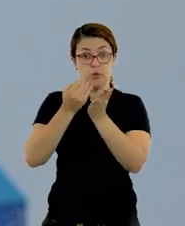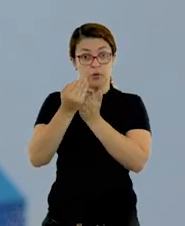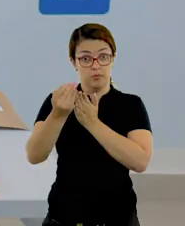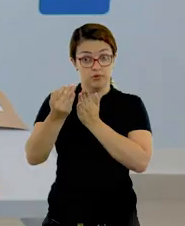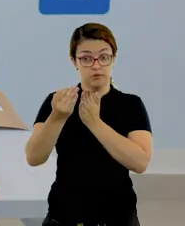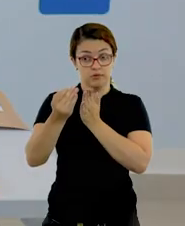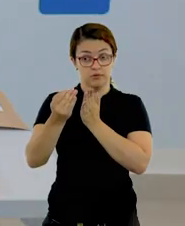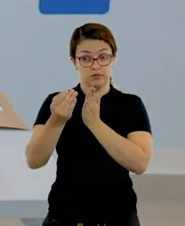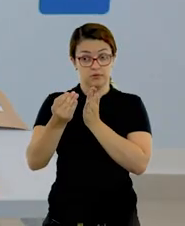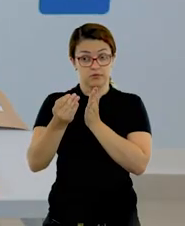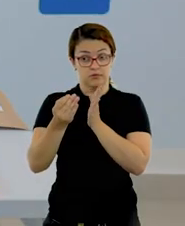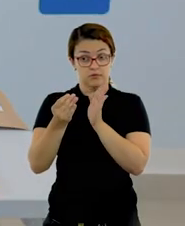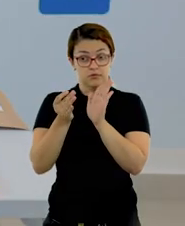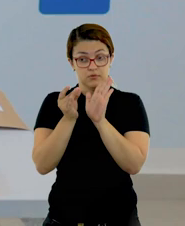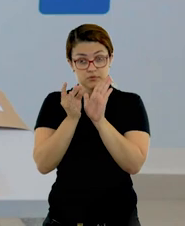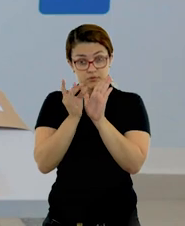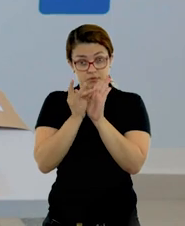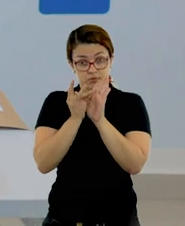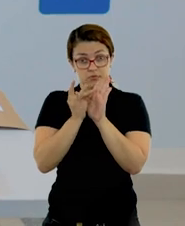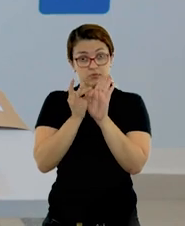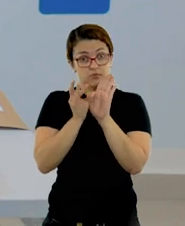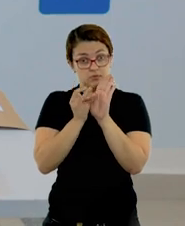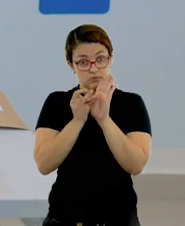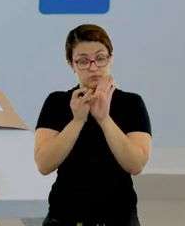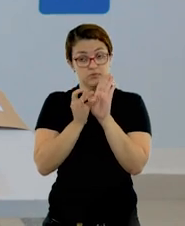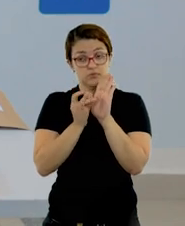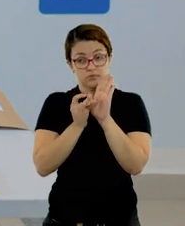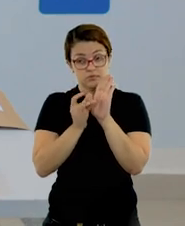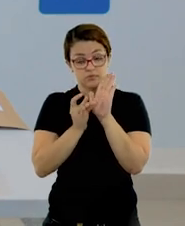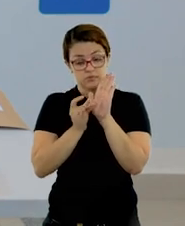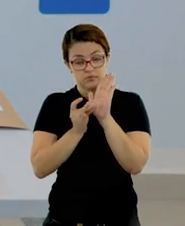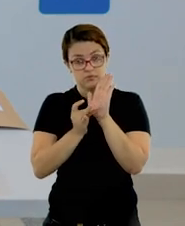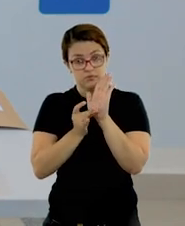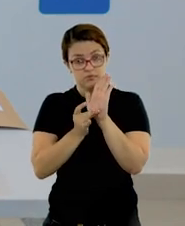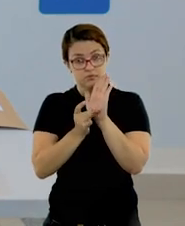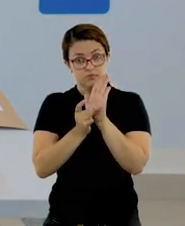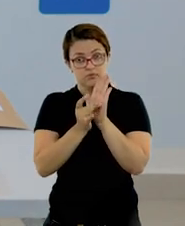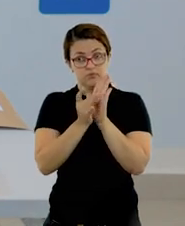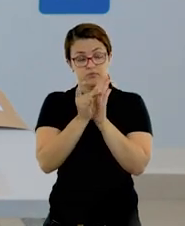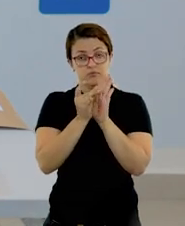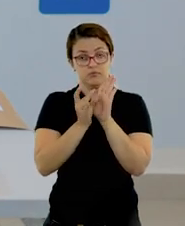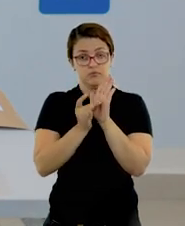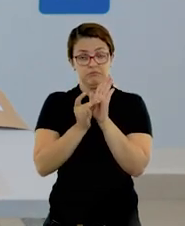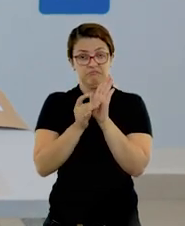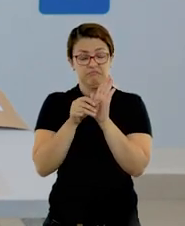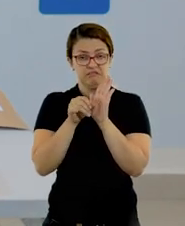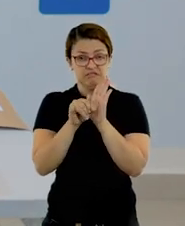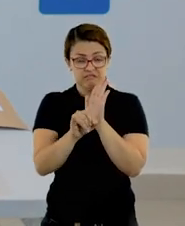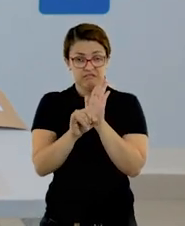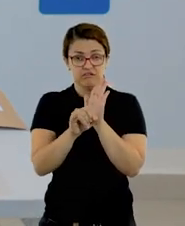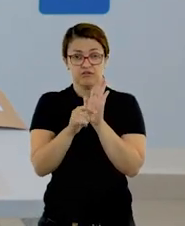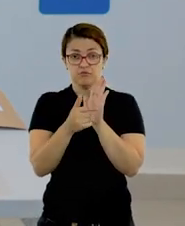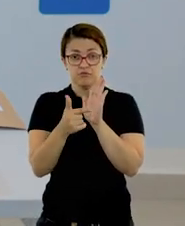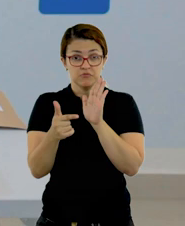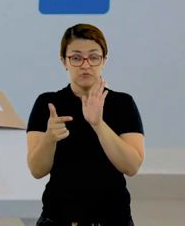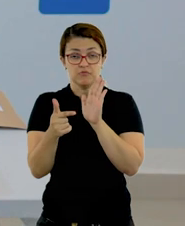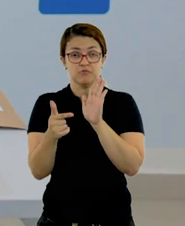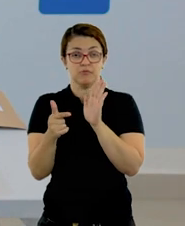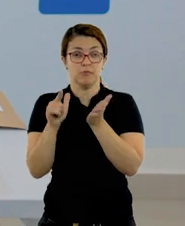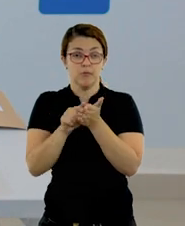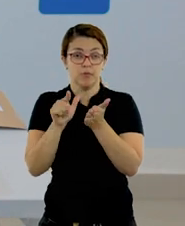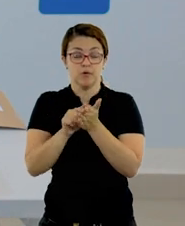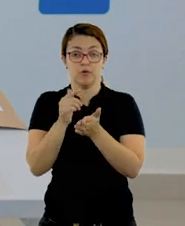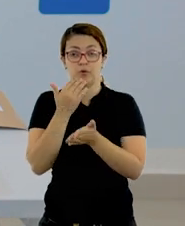partir daí, vocês irem montando o mosaico de vocês. E se vocês não tiverem papel